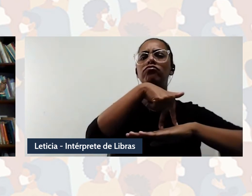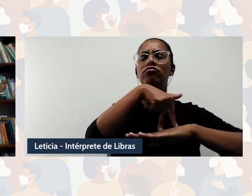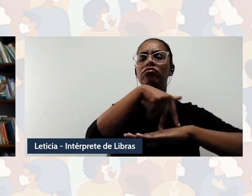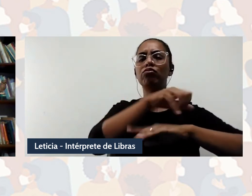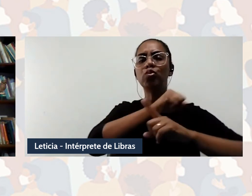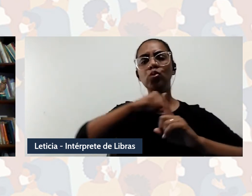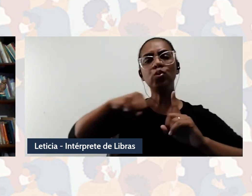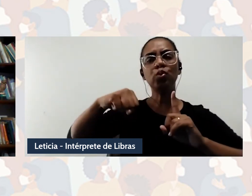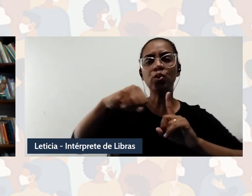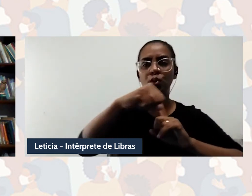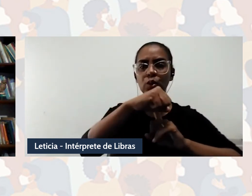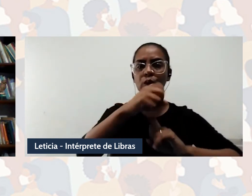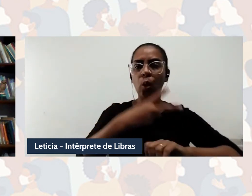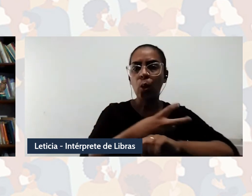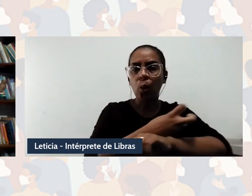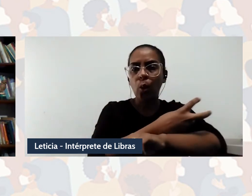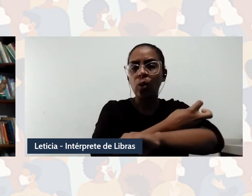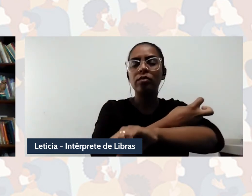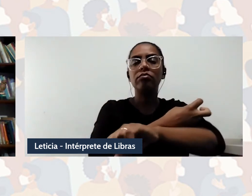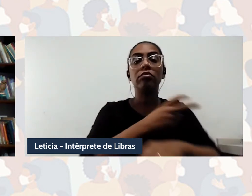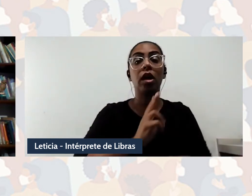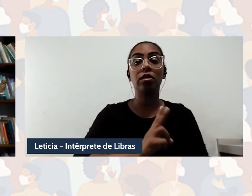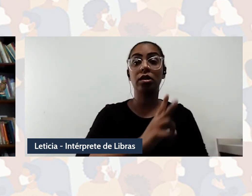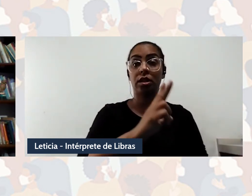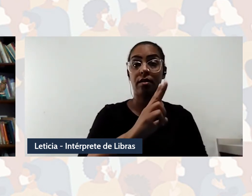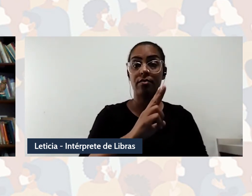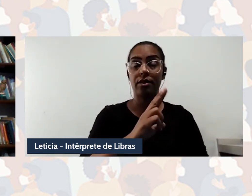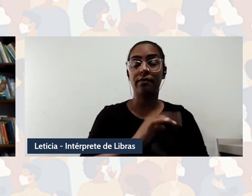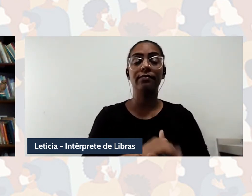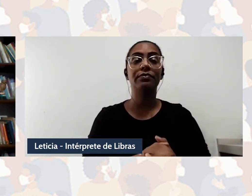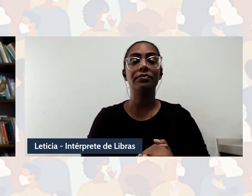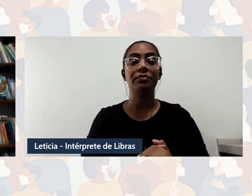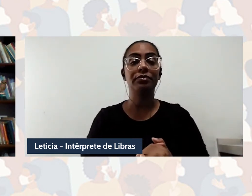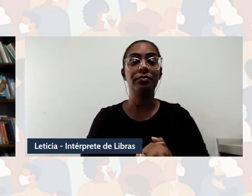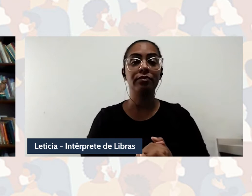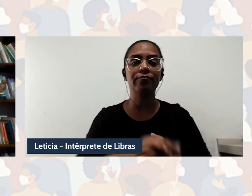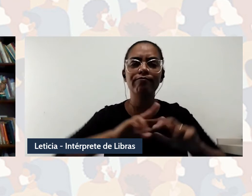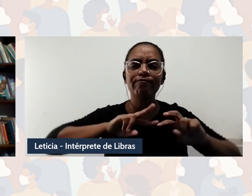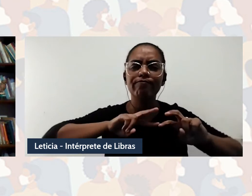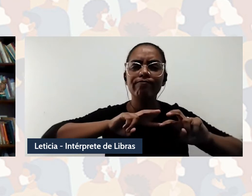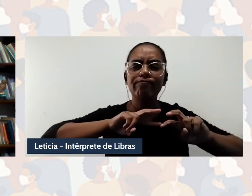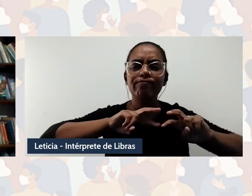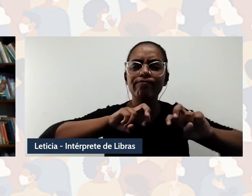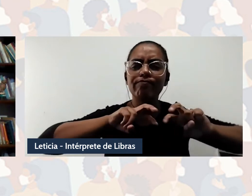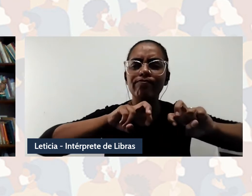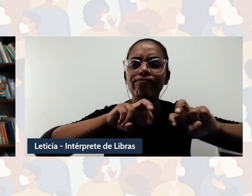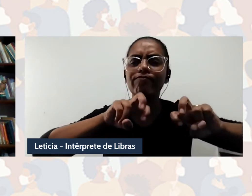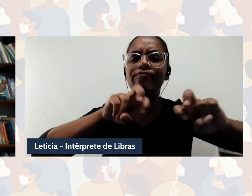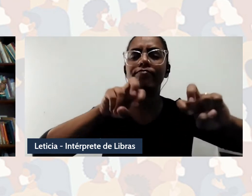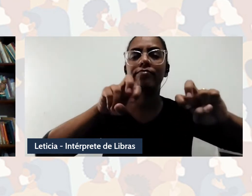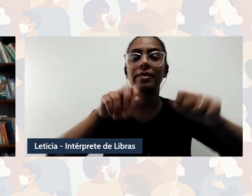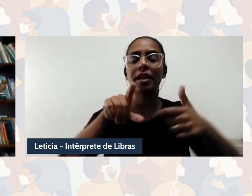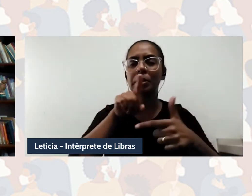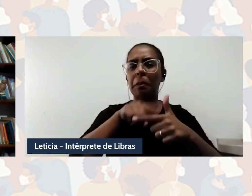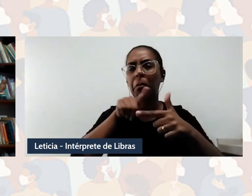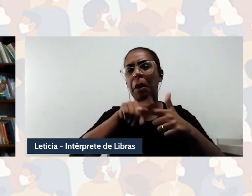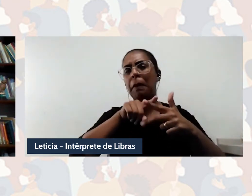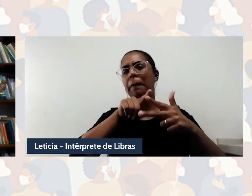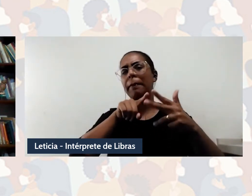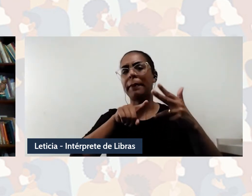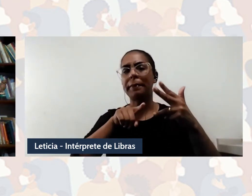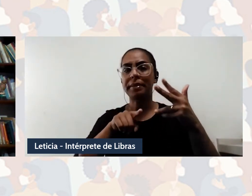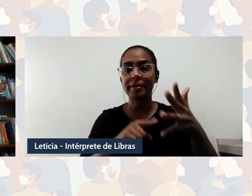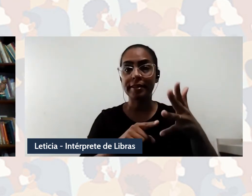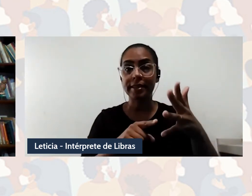esse processo constante de indagação, que possam problematizar e ser problematizadores da verdade,